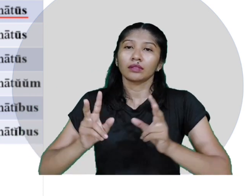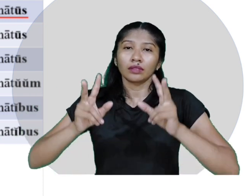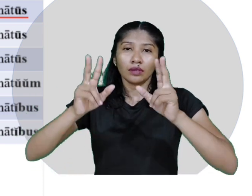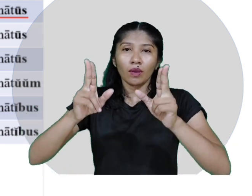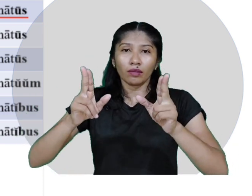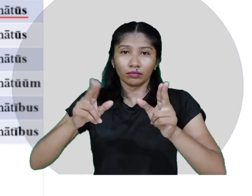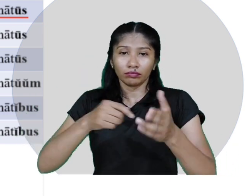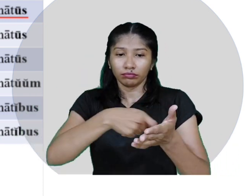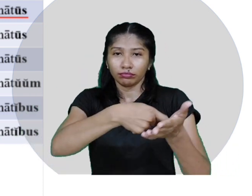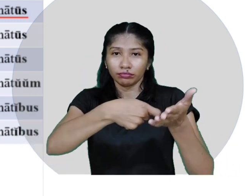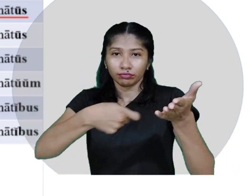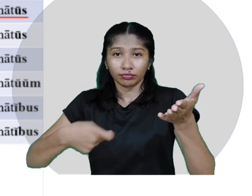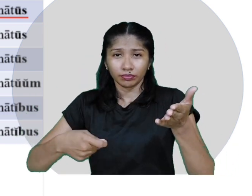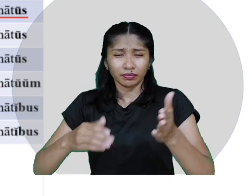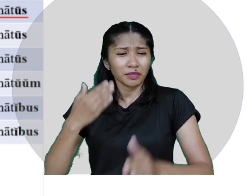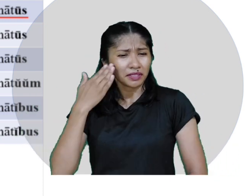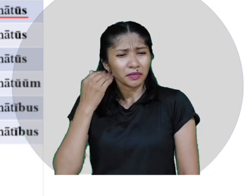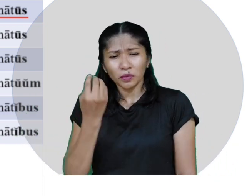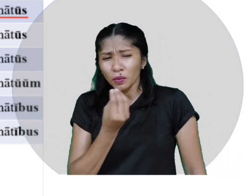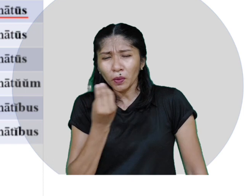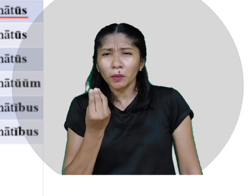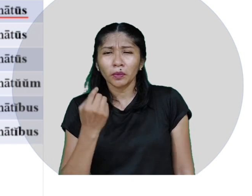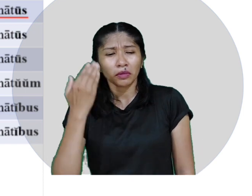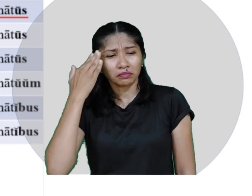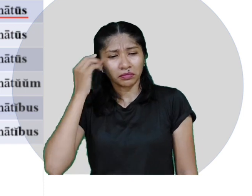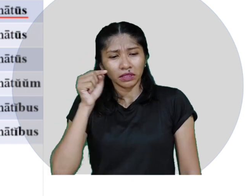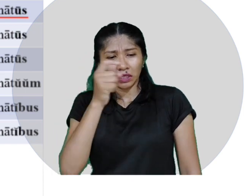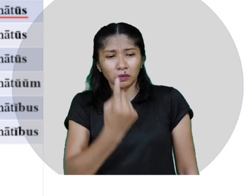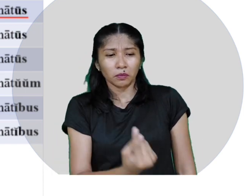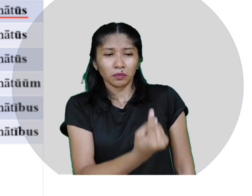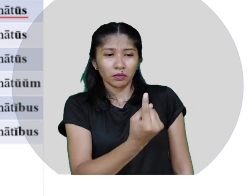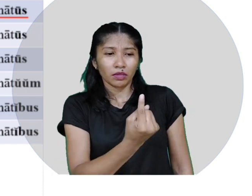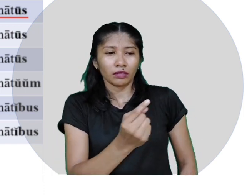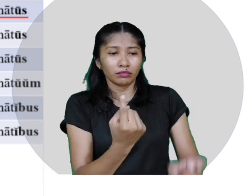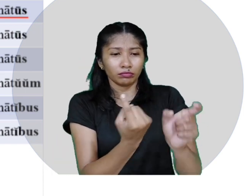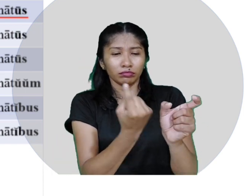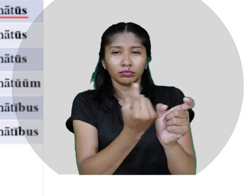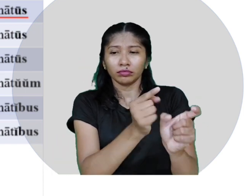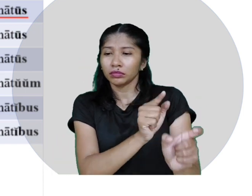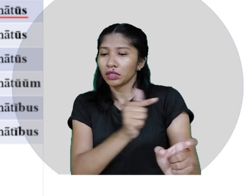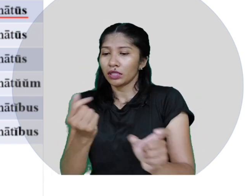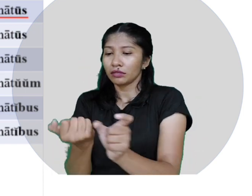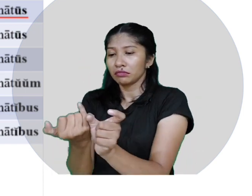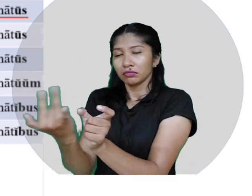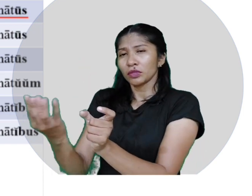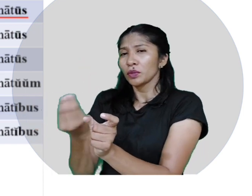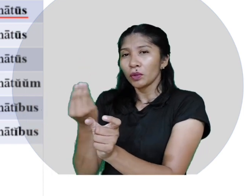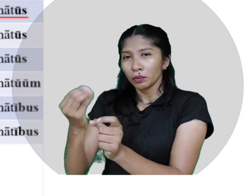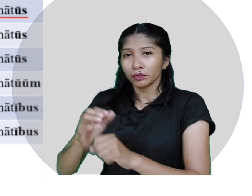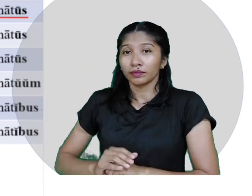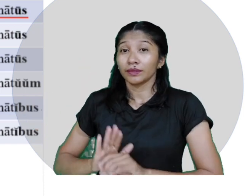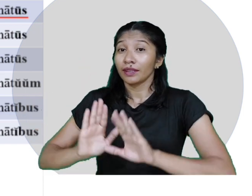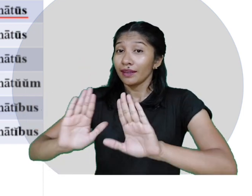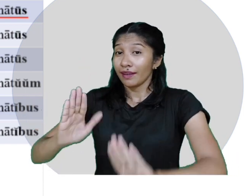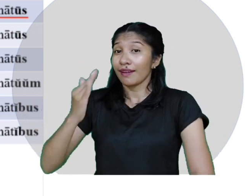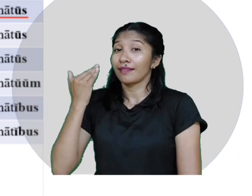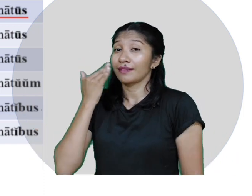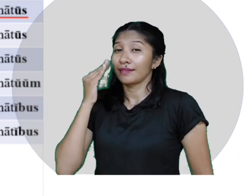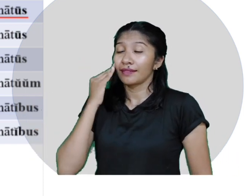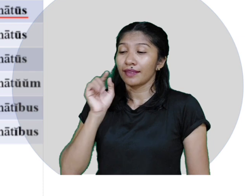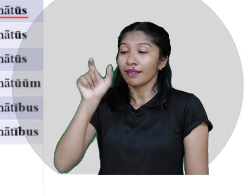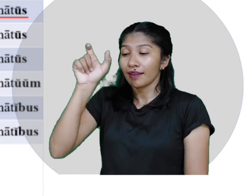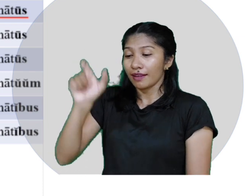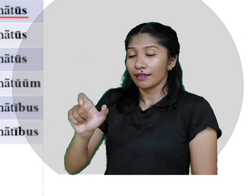que o primeiro nominativo é singular e o segundo é plural? Para isso, basta observarmos o verbo. O verbo da primeira